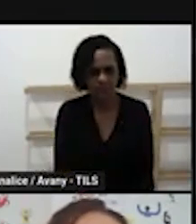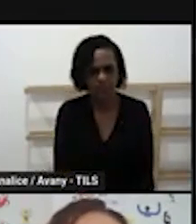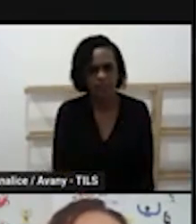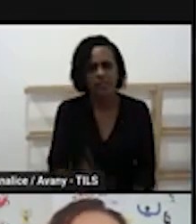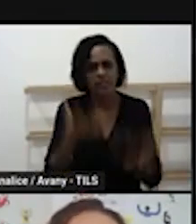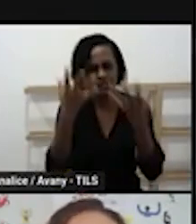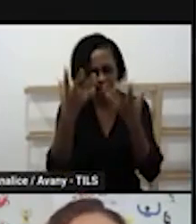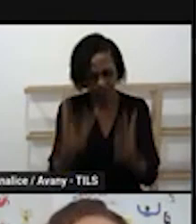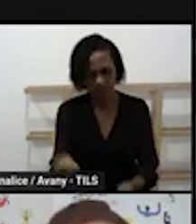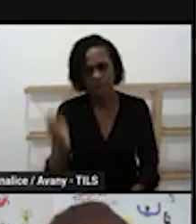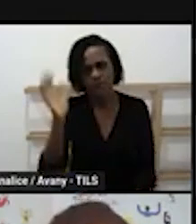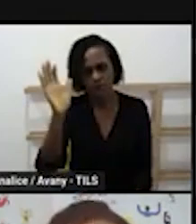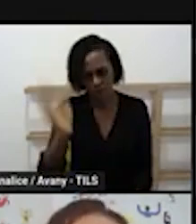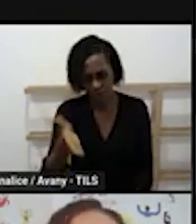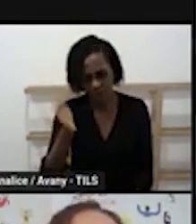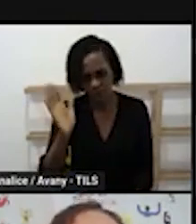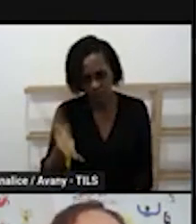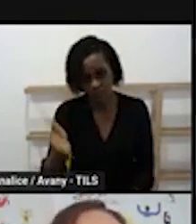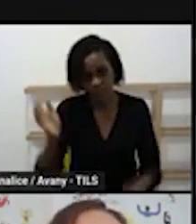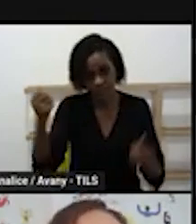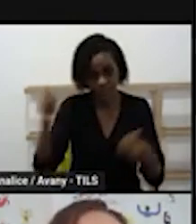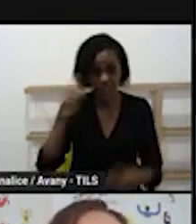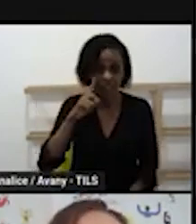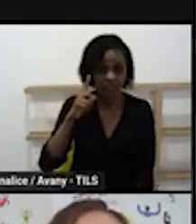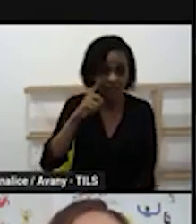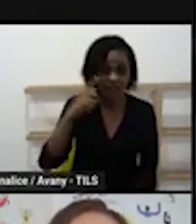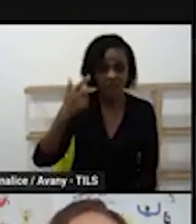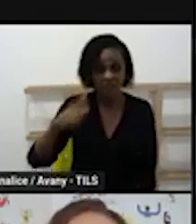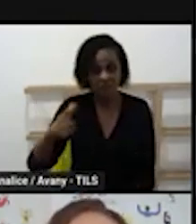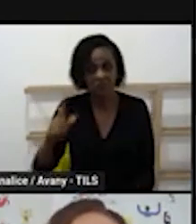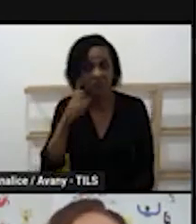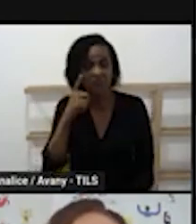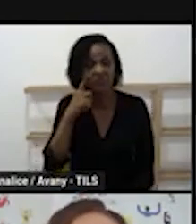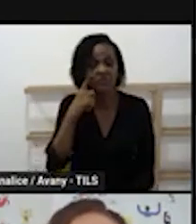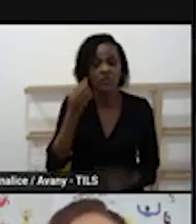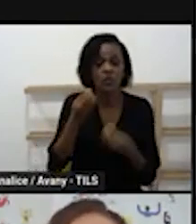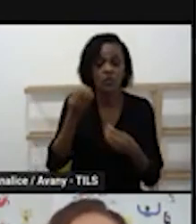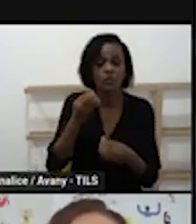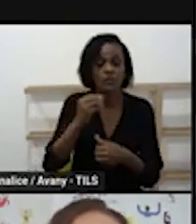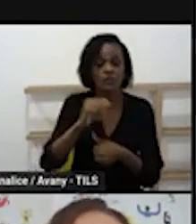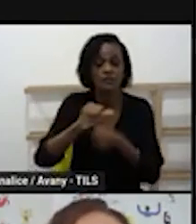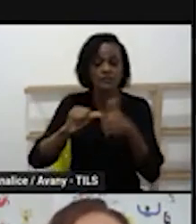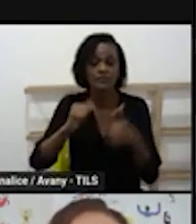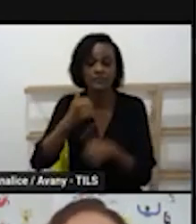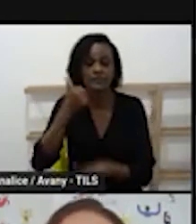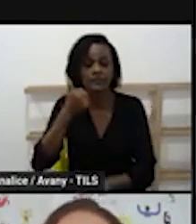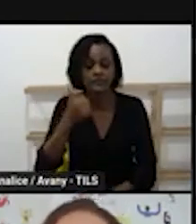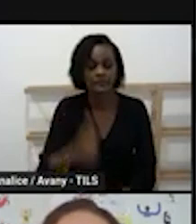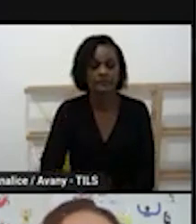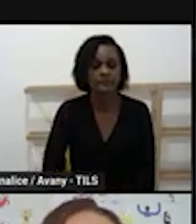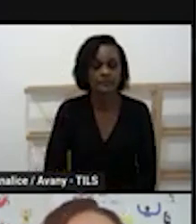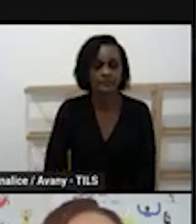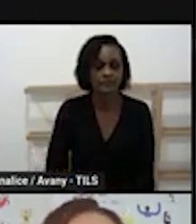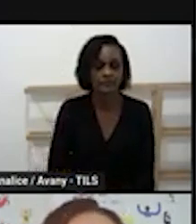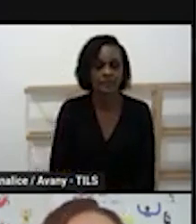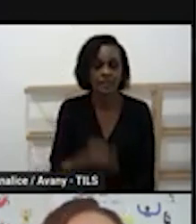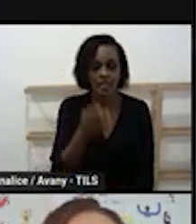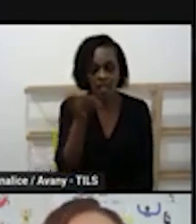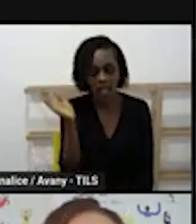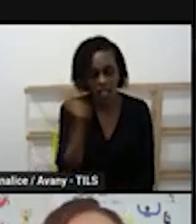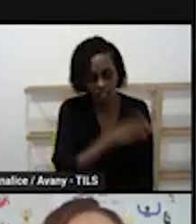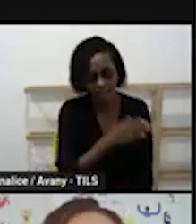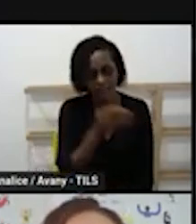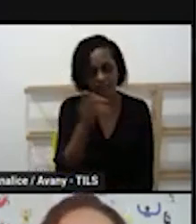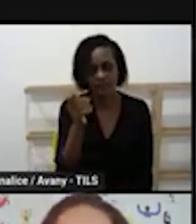e a gente está precisando de revisão para poder ser publicado e chegar até as escolas então logo logo vocês vão ter aí o nosso referencial